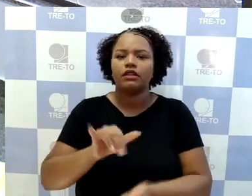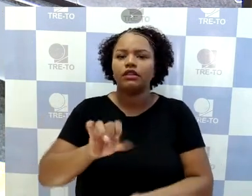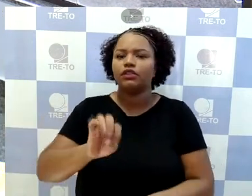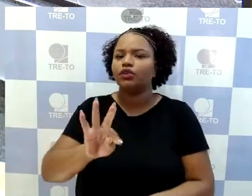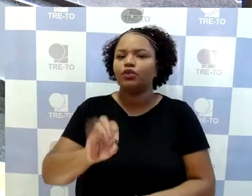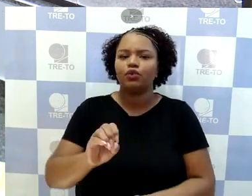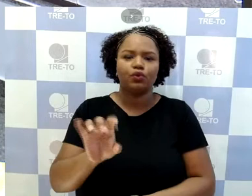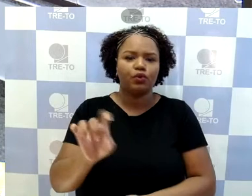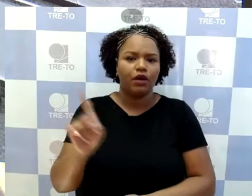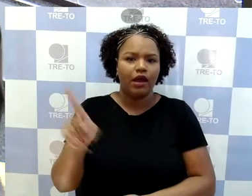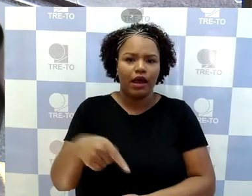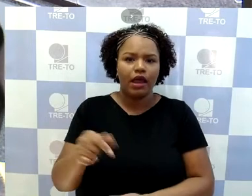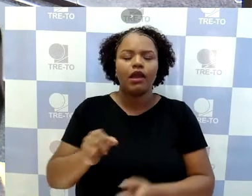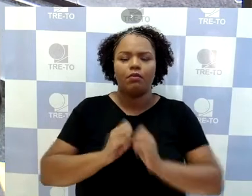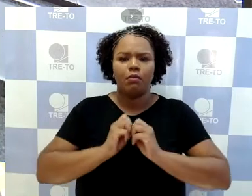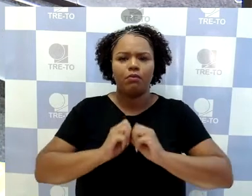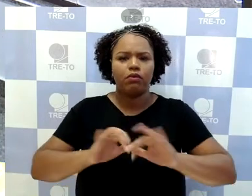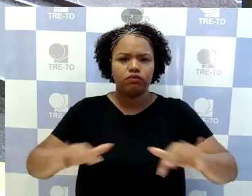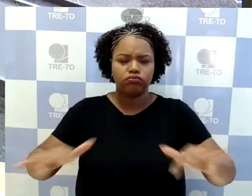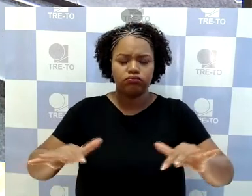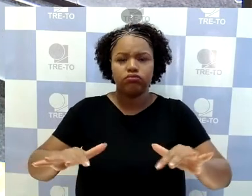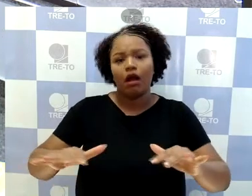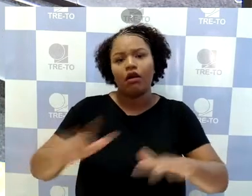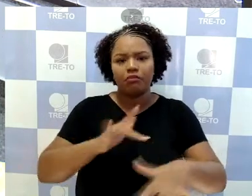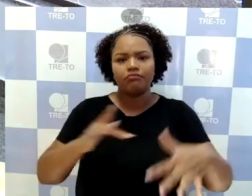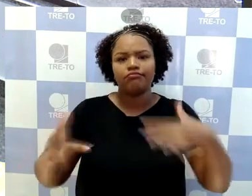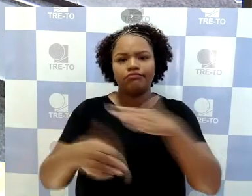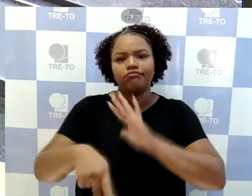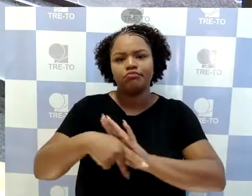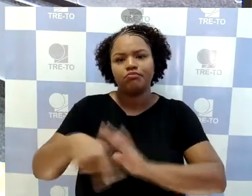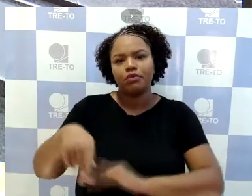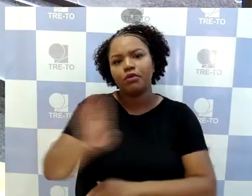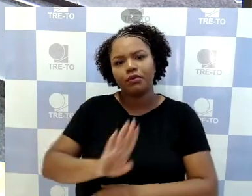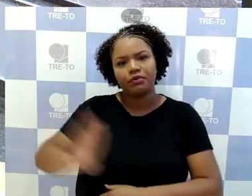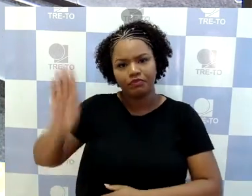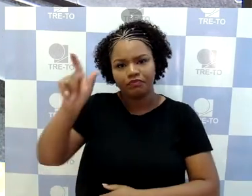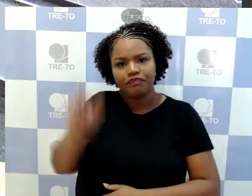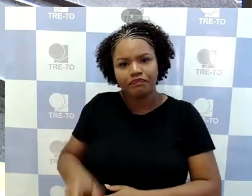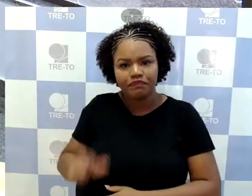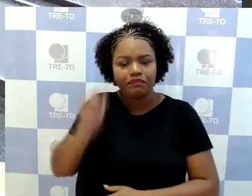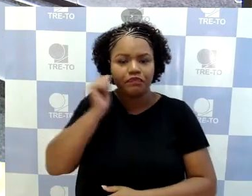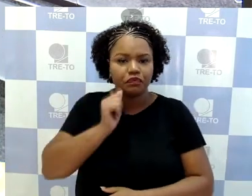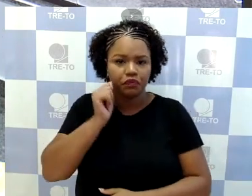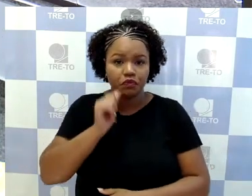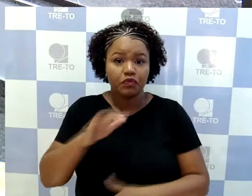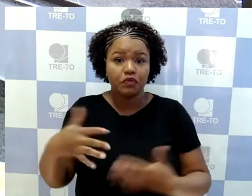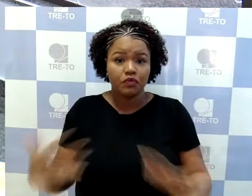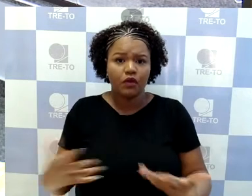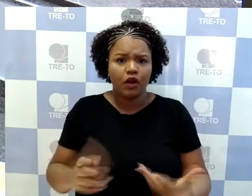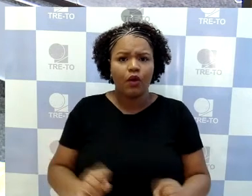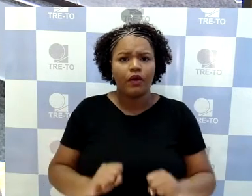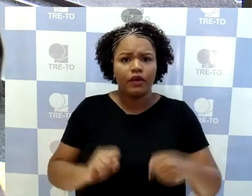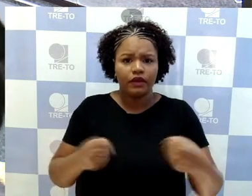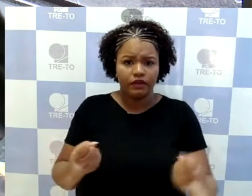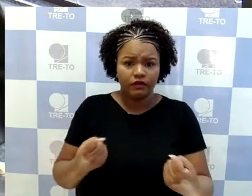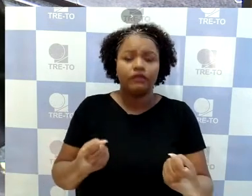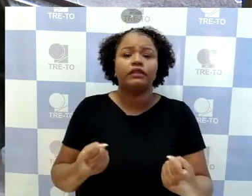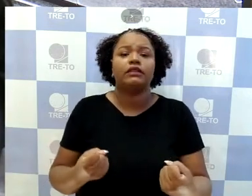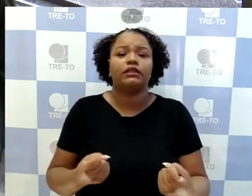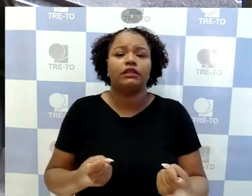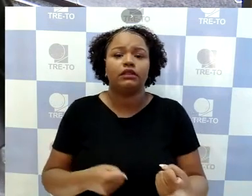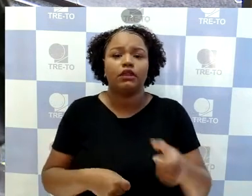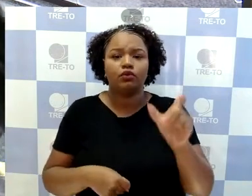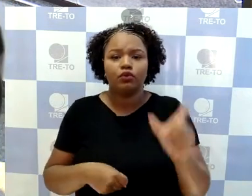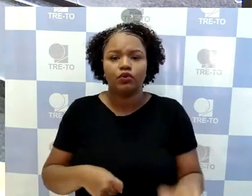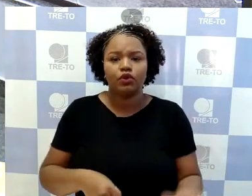da candidata. Naquele momento, a defesa do senhor Tiago de Paulo Andrino ingressou